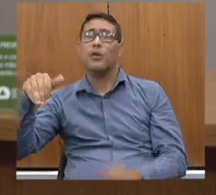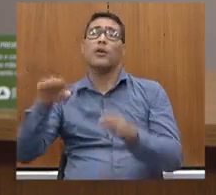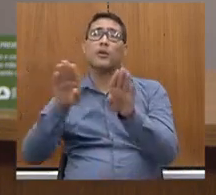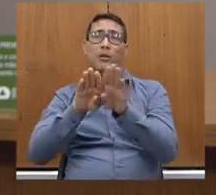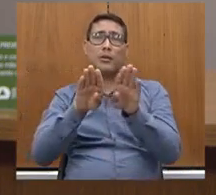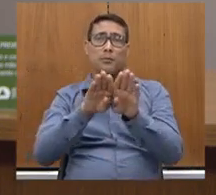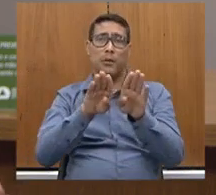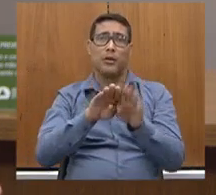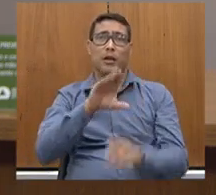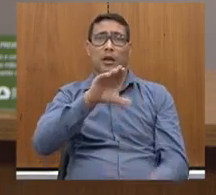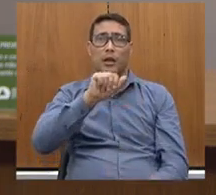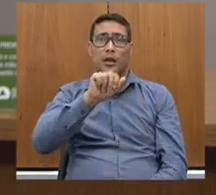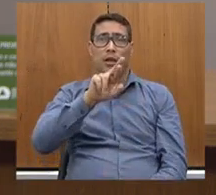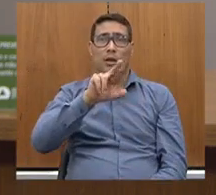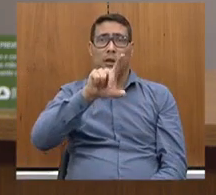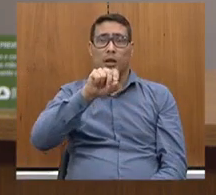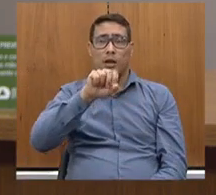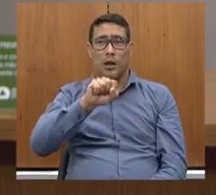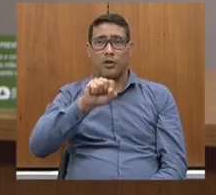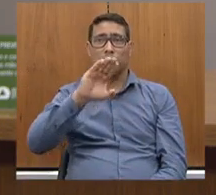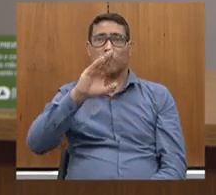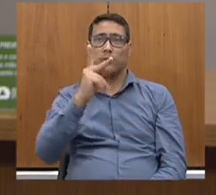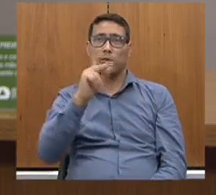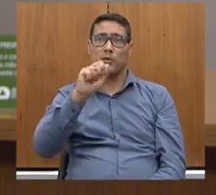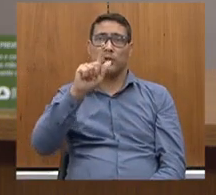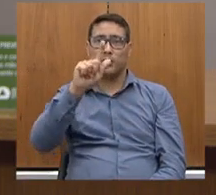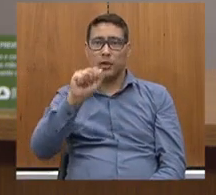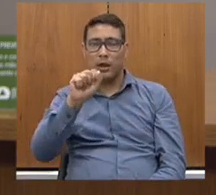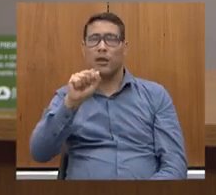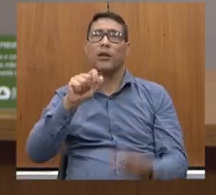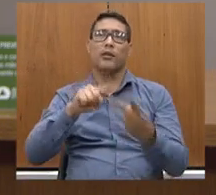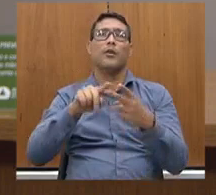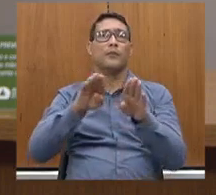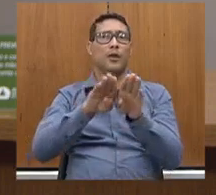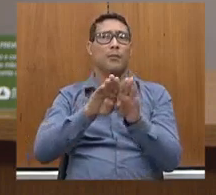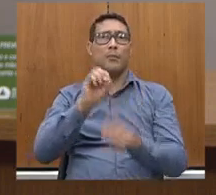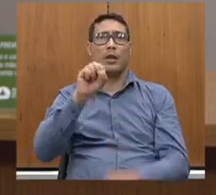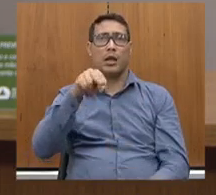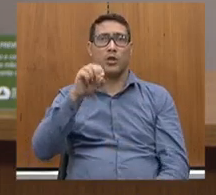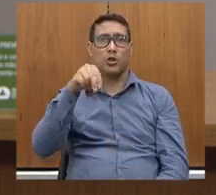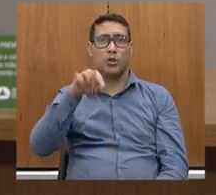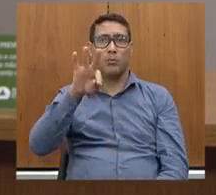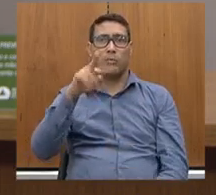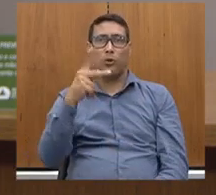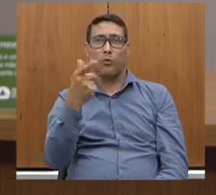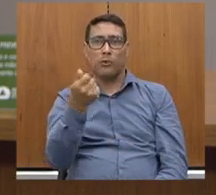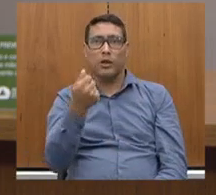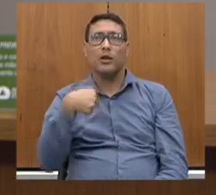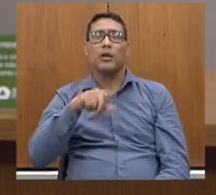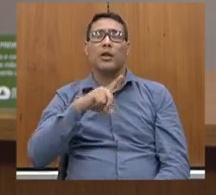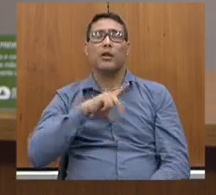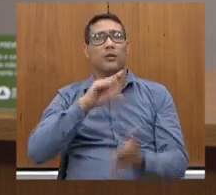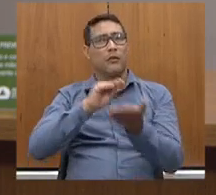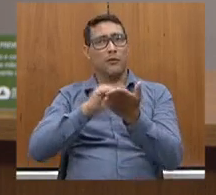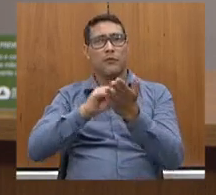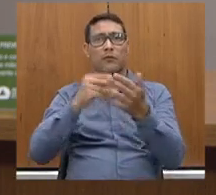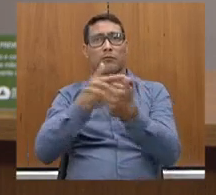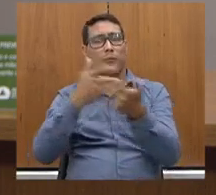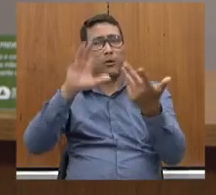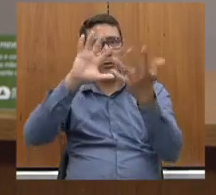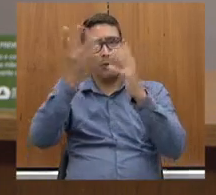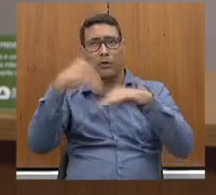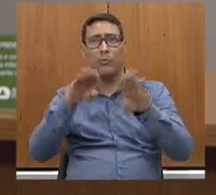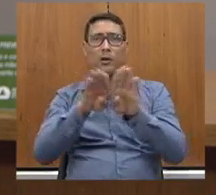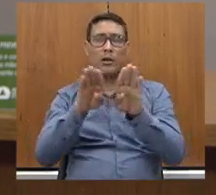Chagas, de Nanuque, a montanha, que é um sonho que, de falta de recuperação, o governador havia